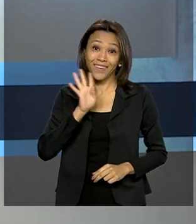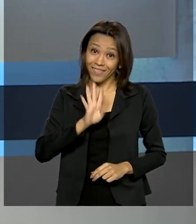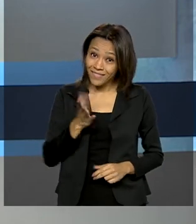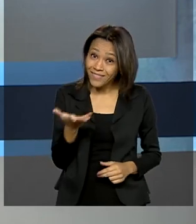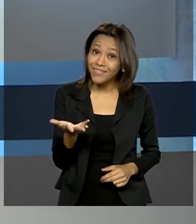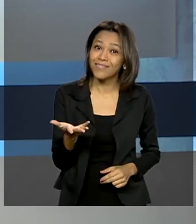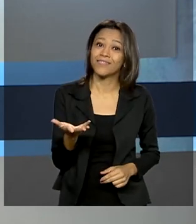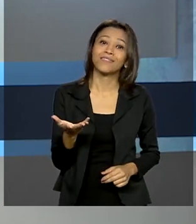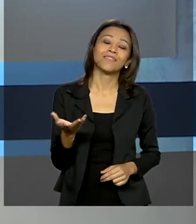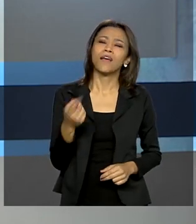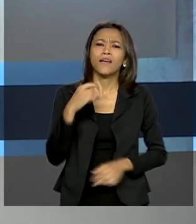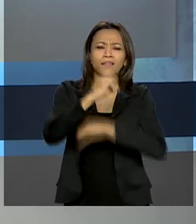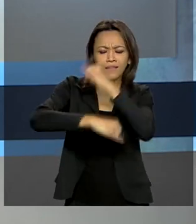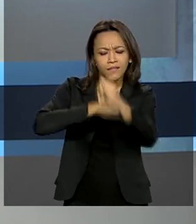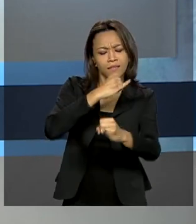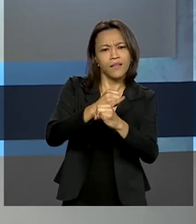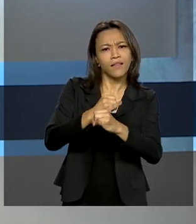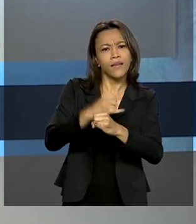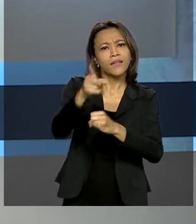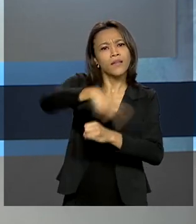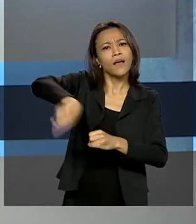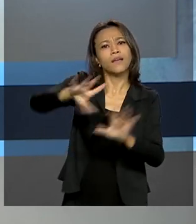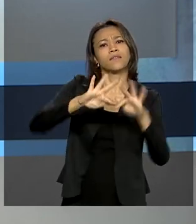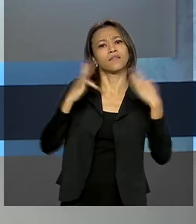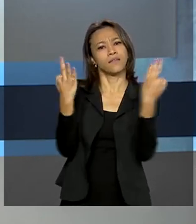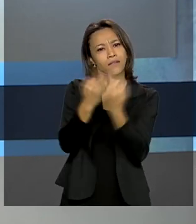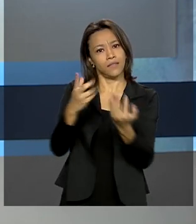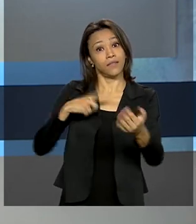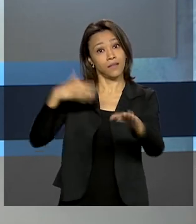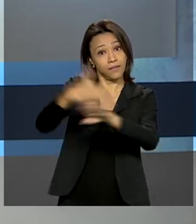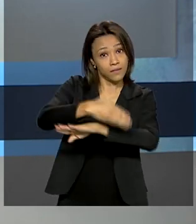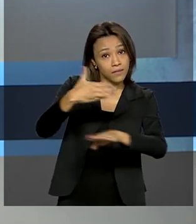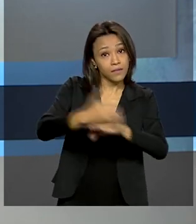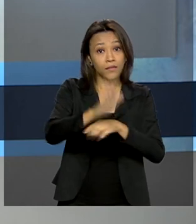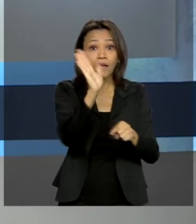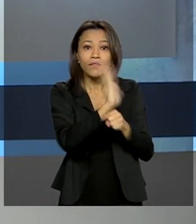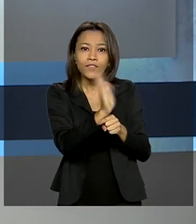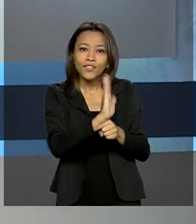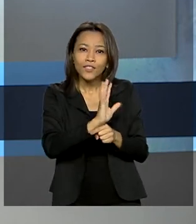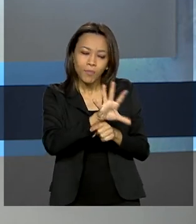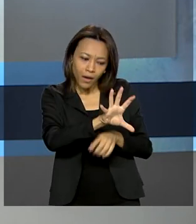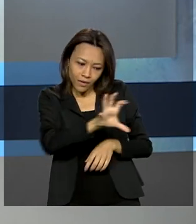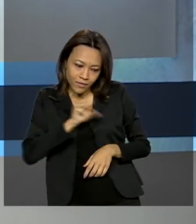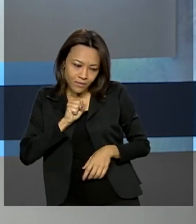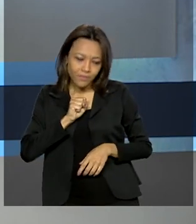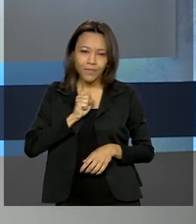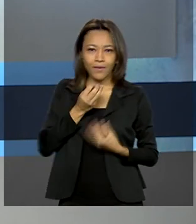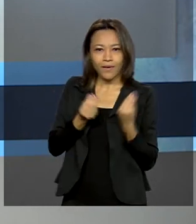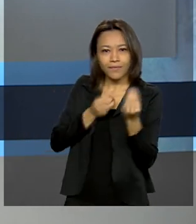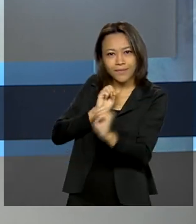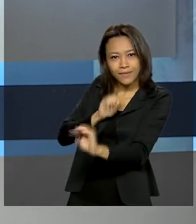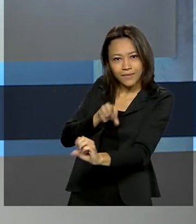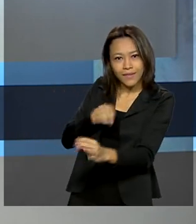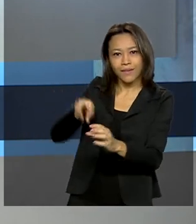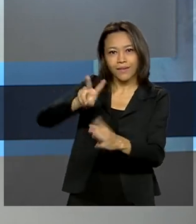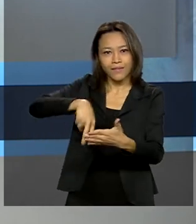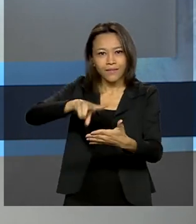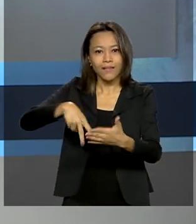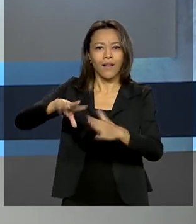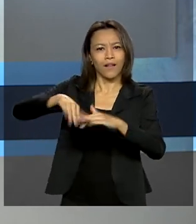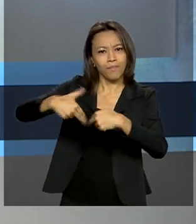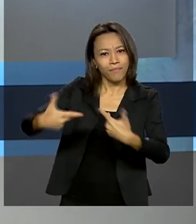iniciativa. Olha, pela internet, as famílias também têm acesso a vídeos para colocar em prática essa literacia familiar.